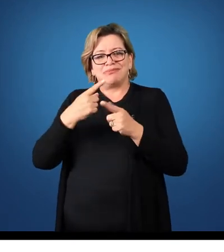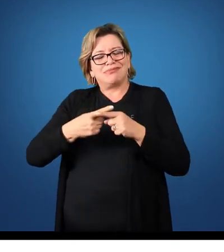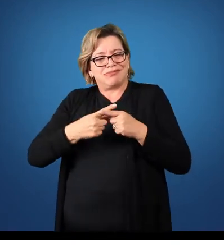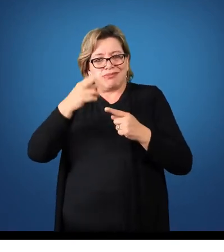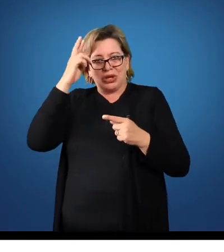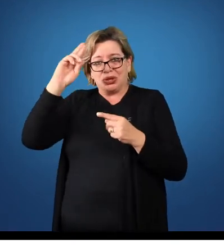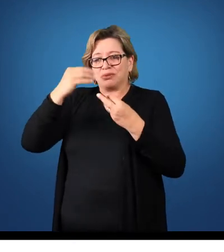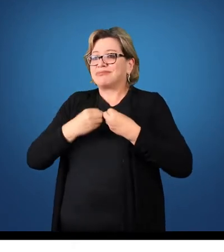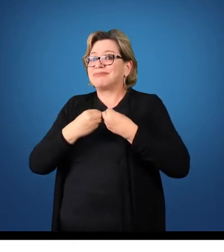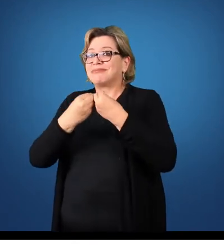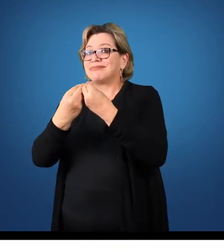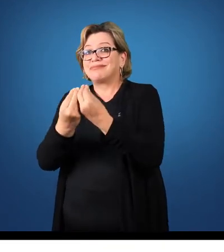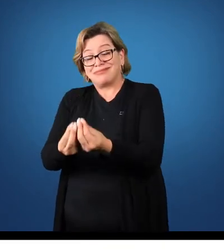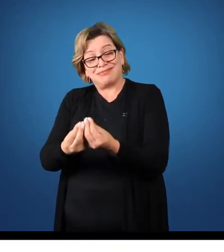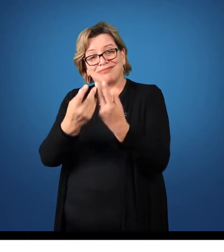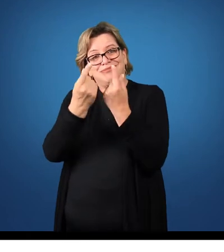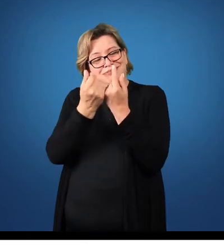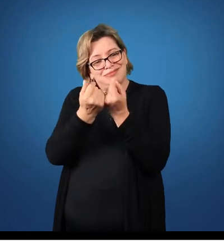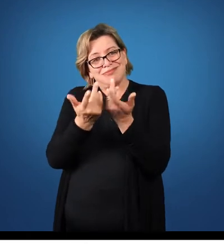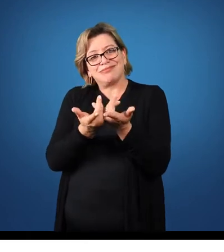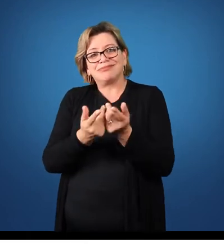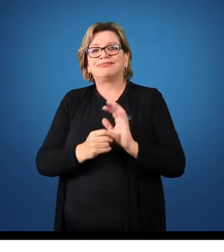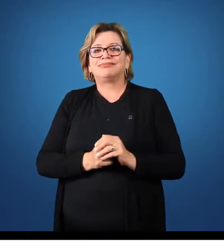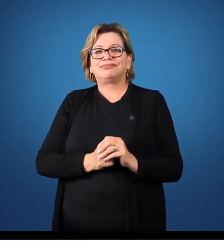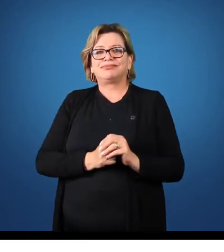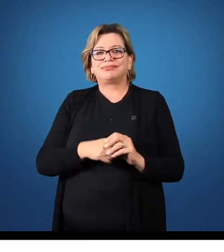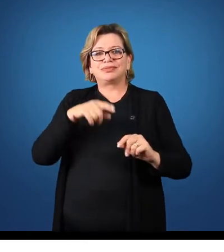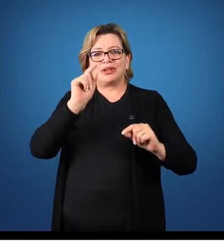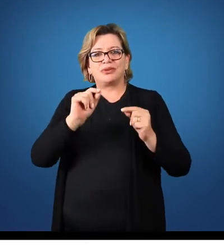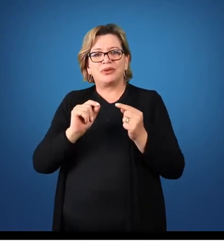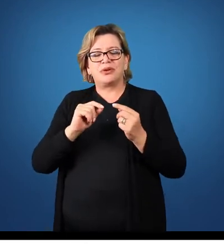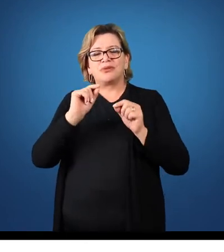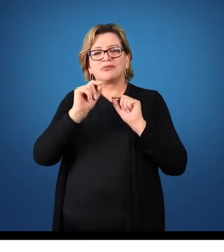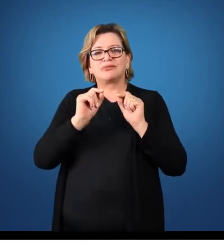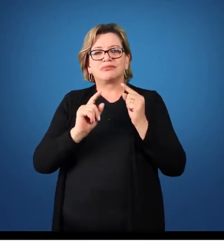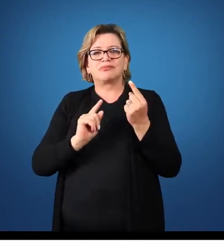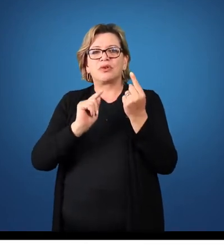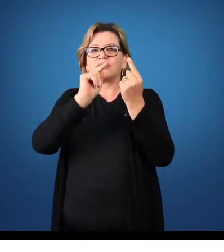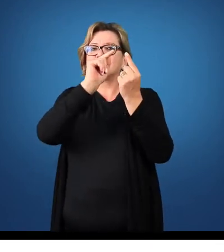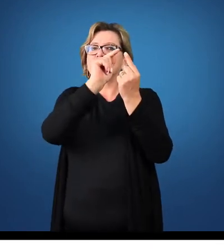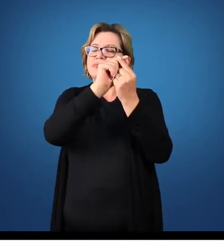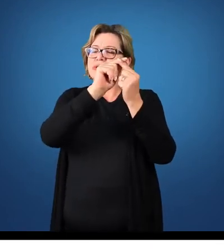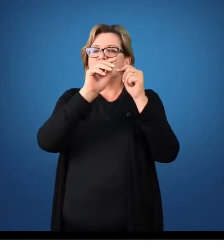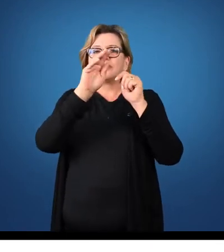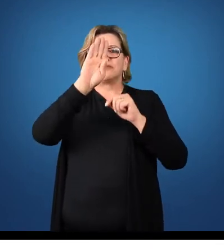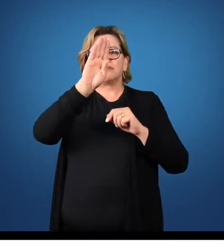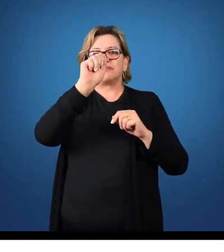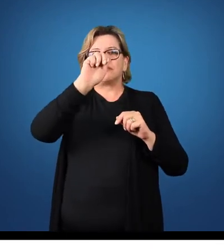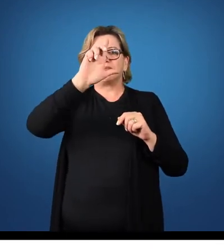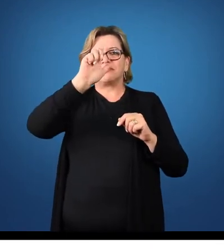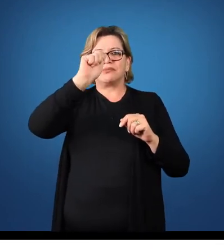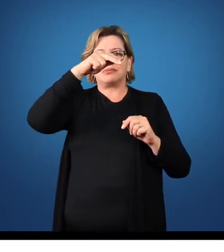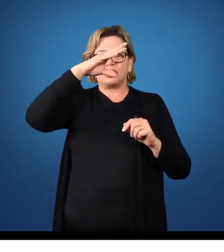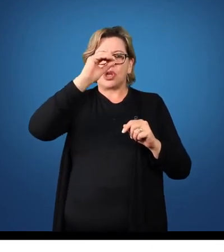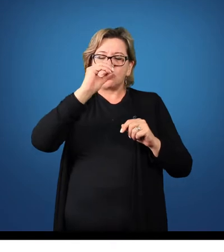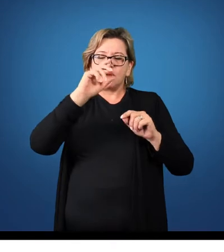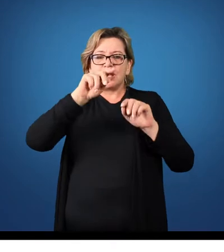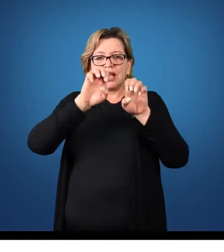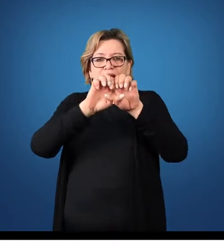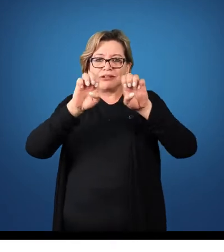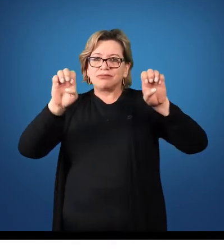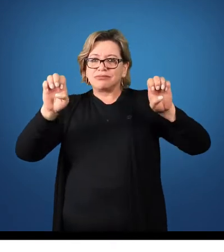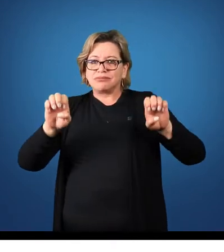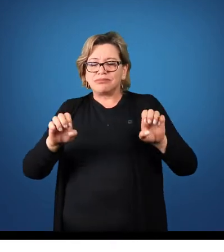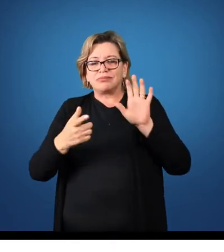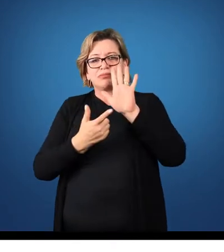empresa para que ela existisse. Então a função do balanço patrimonial é apresentar essa estrutura do